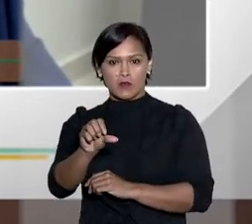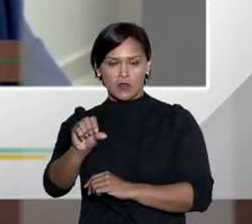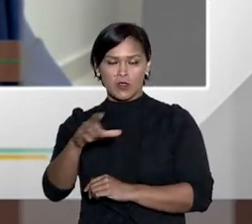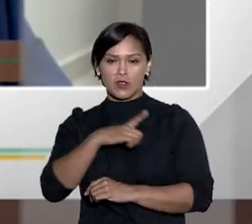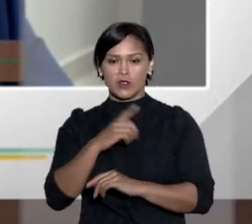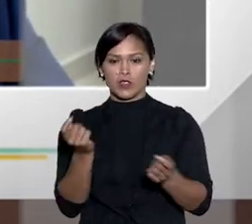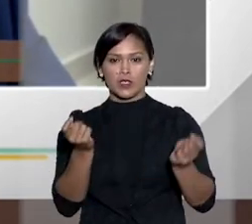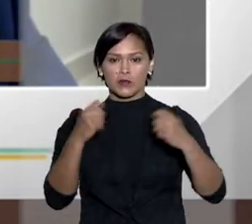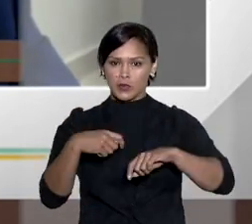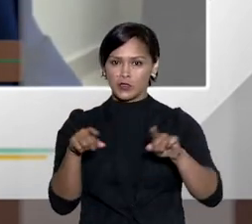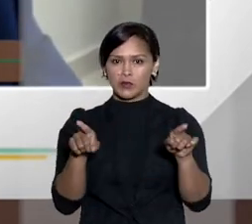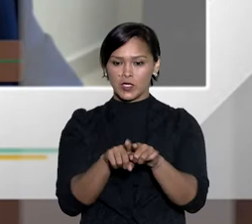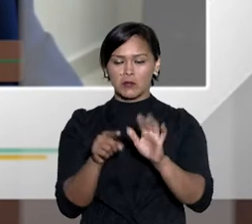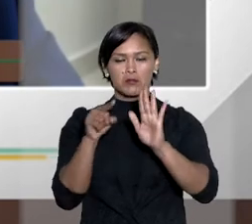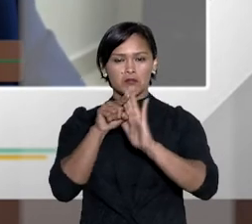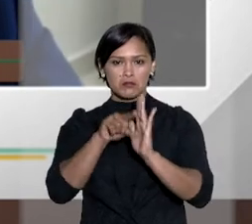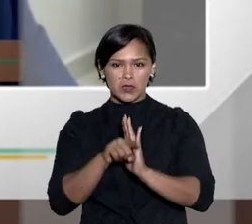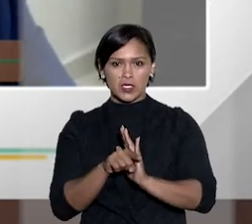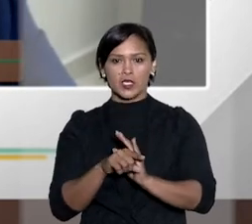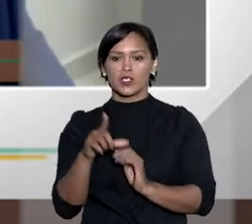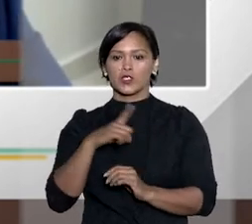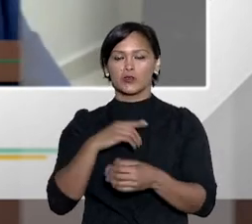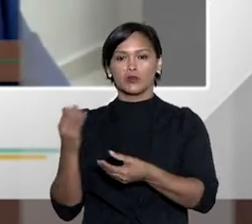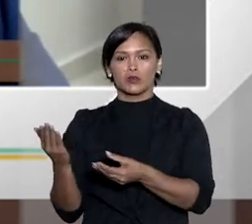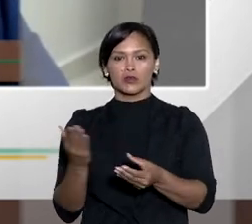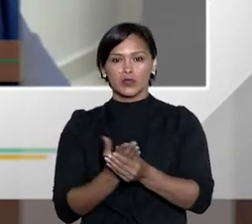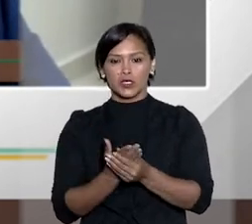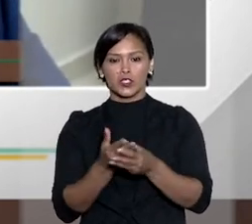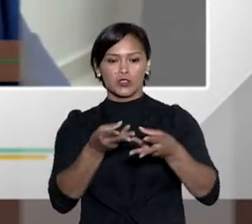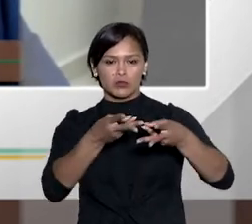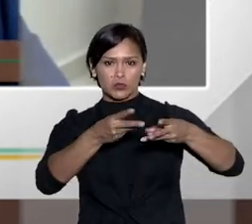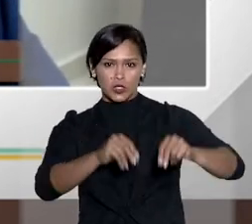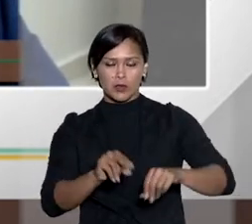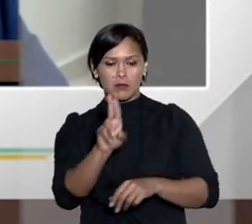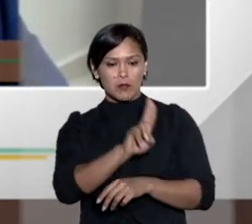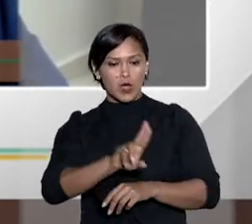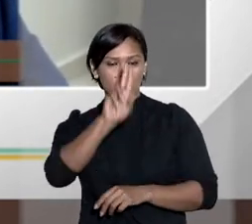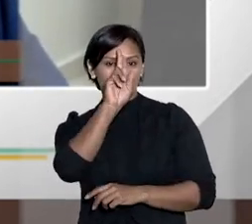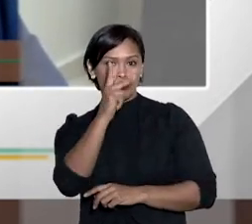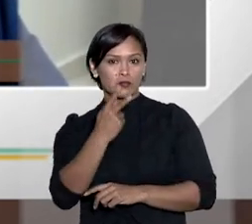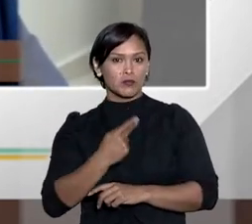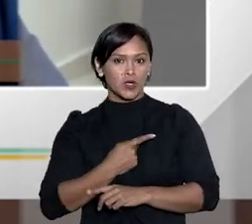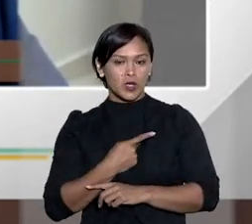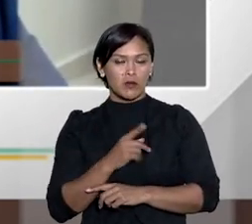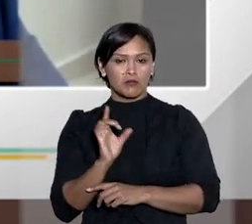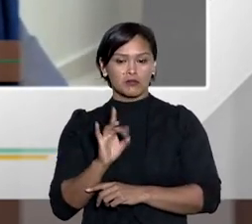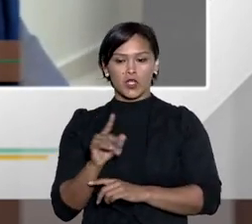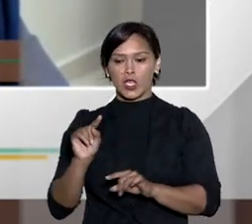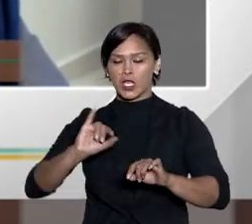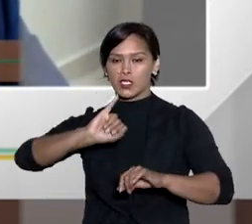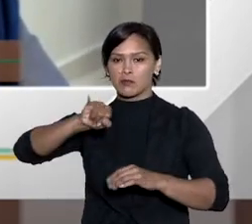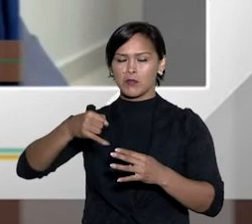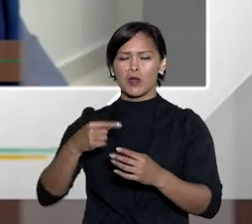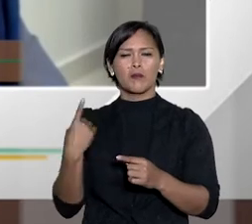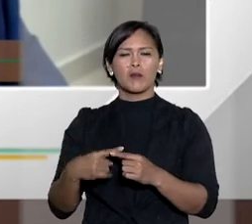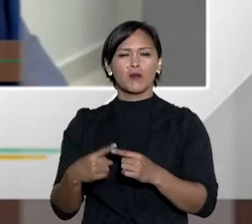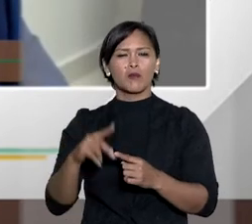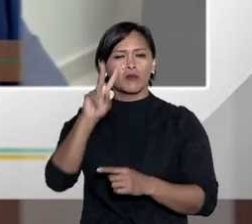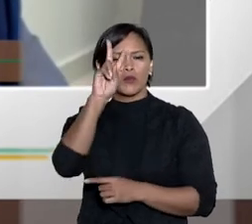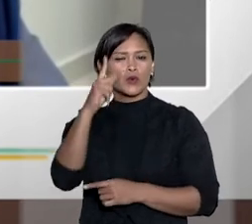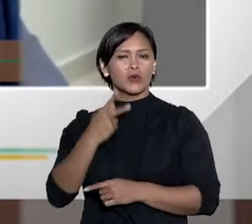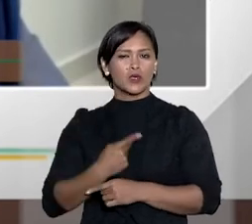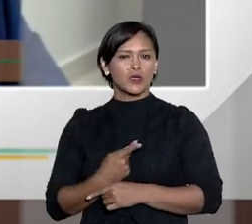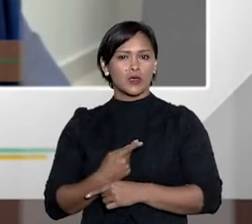possibilidade. Nós temos ações de despejo para uso próprio, apenas nessa hipótese. Mas por que só uso próprio?